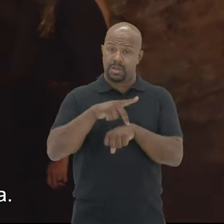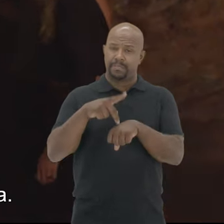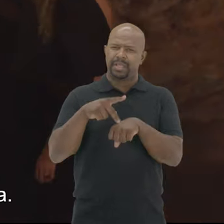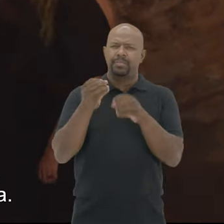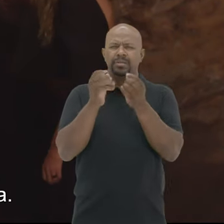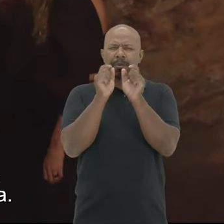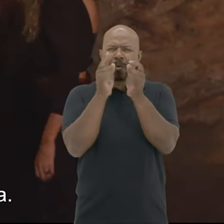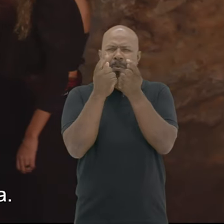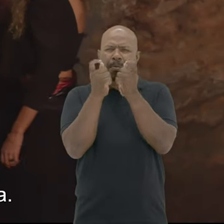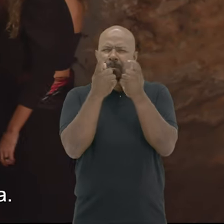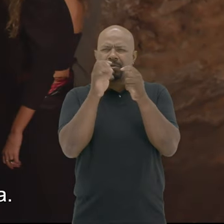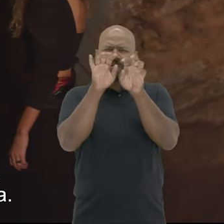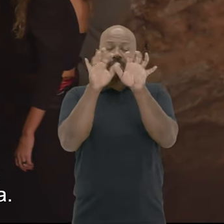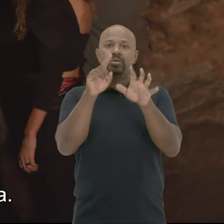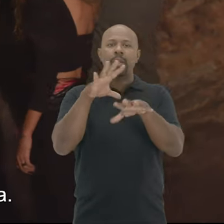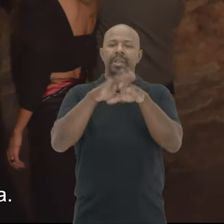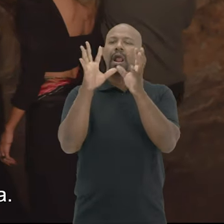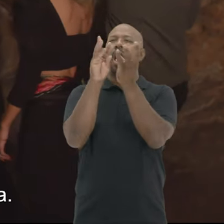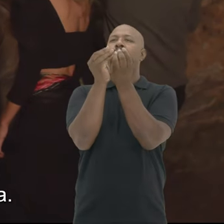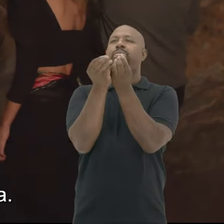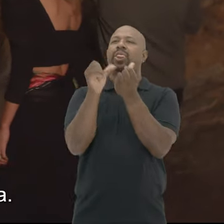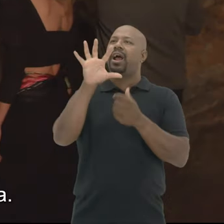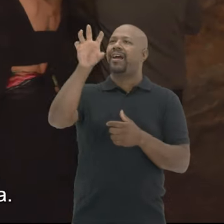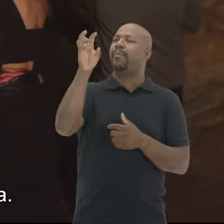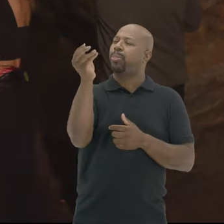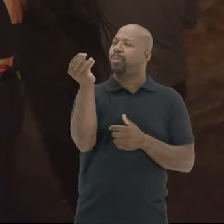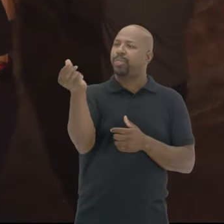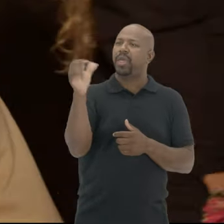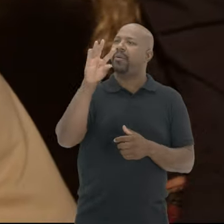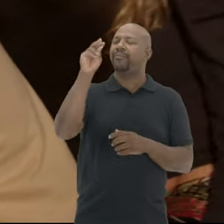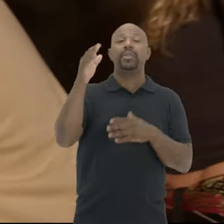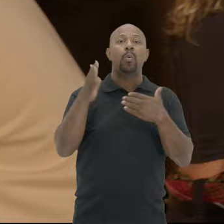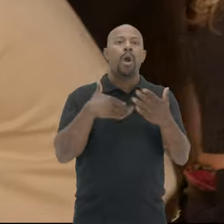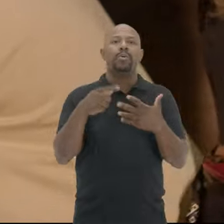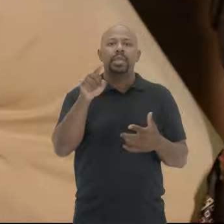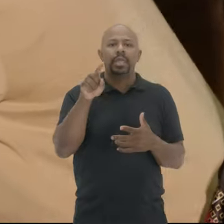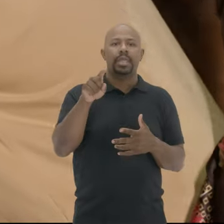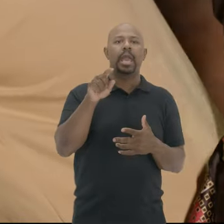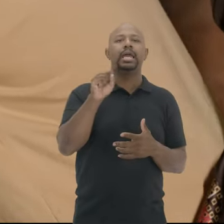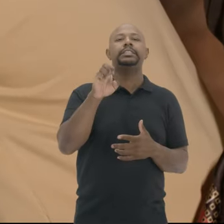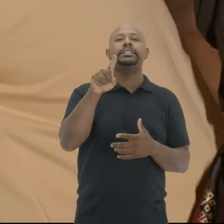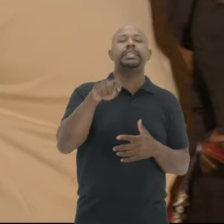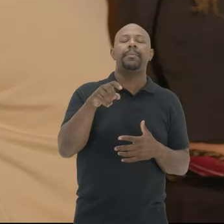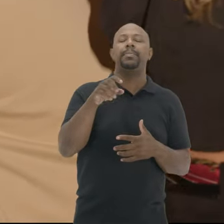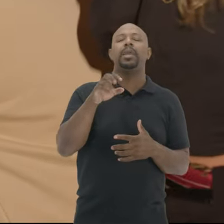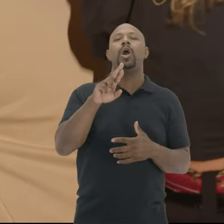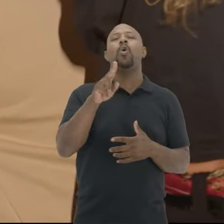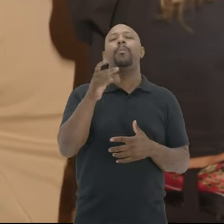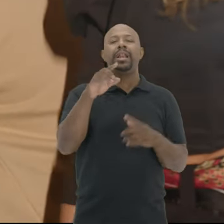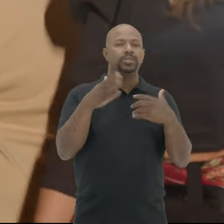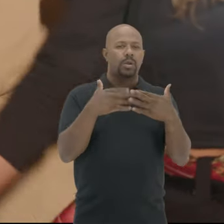E é uma pedra Muito porosa, né? Tu vê aqui Só pegando com a mão Ela se desmancha Então qualquer signo rupestre Ou